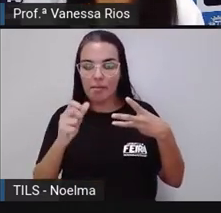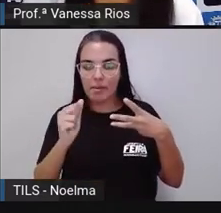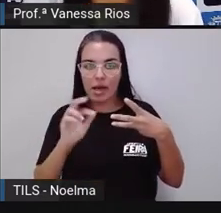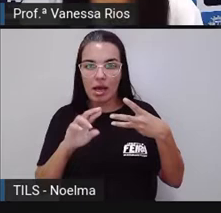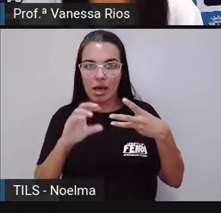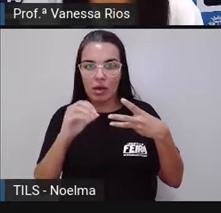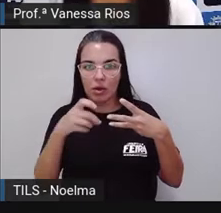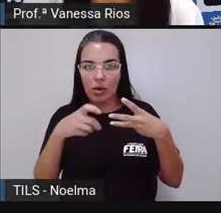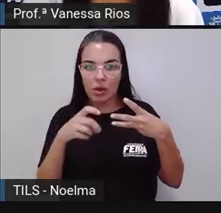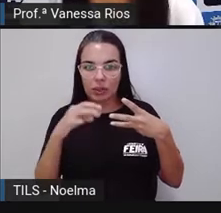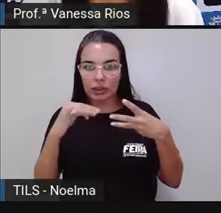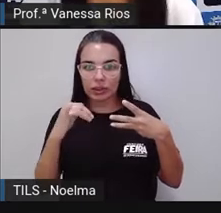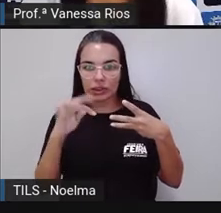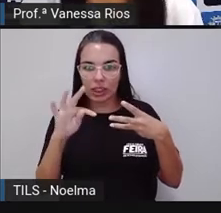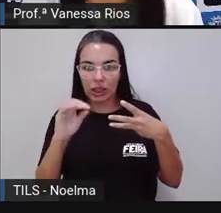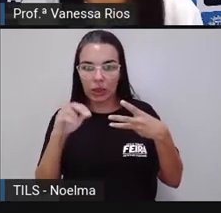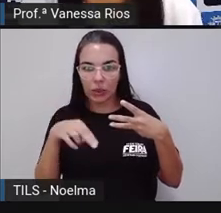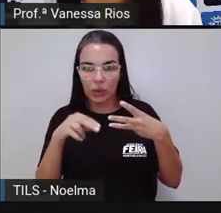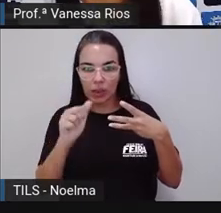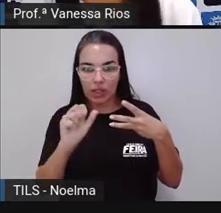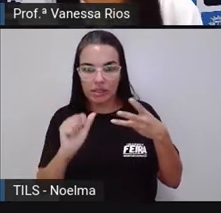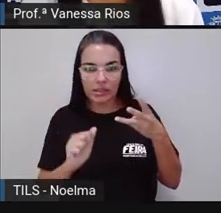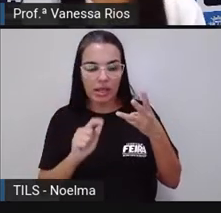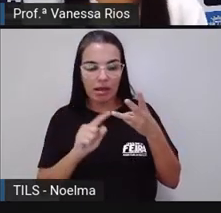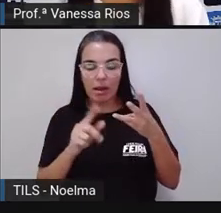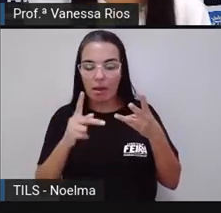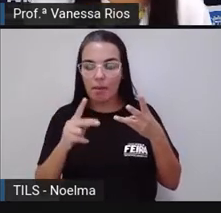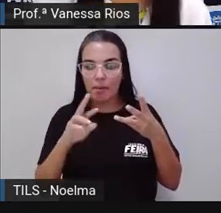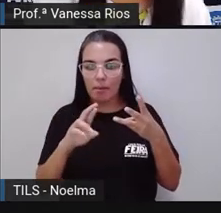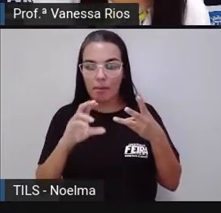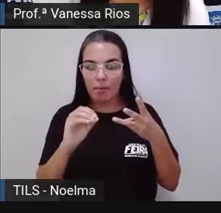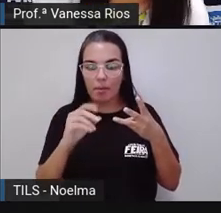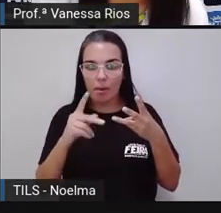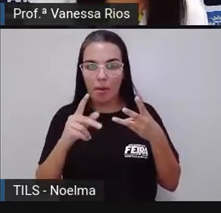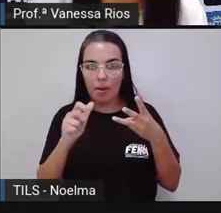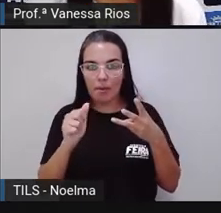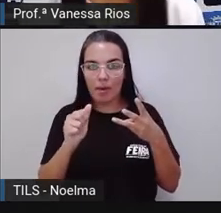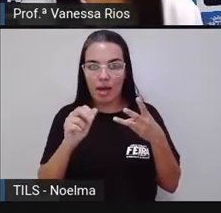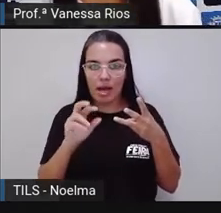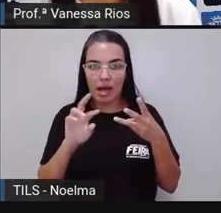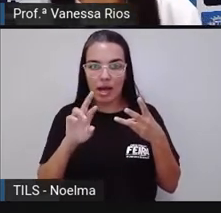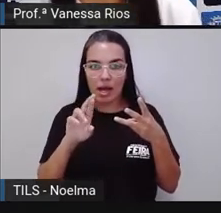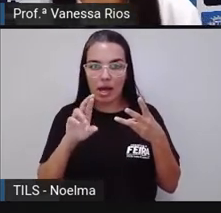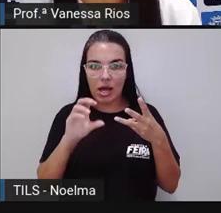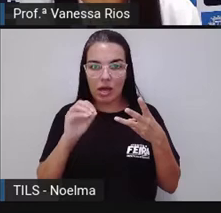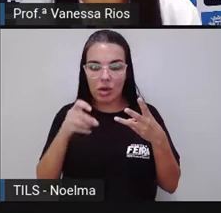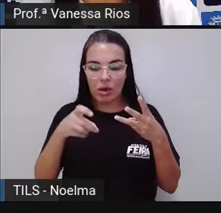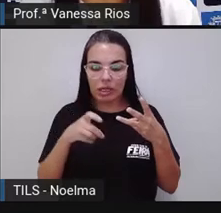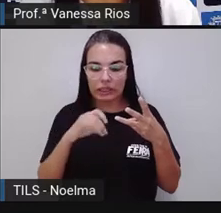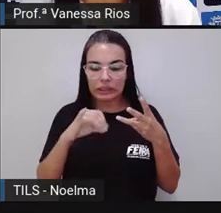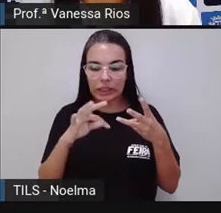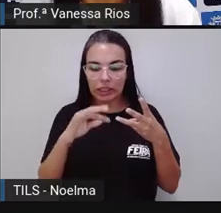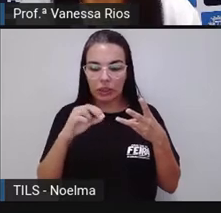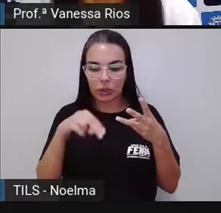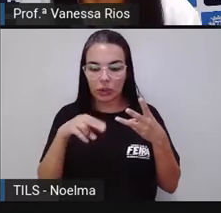acontece para as palavras que possuem duas ou mais sílabas. Para as palavras